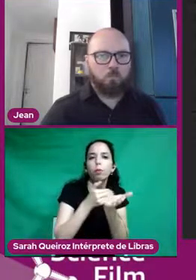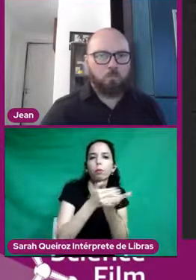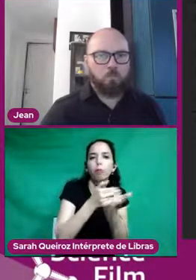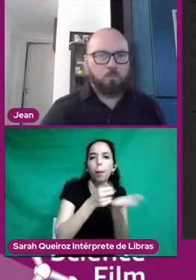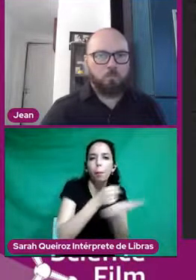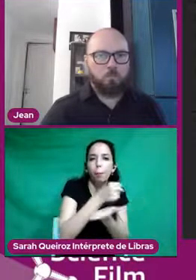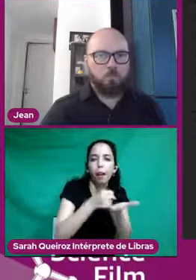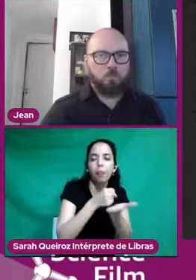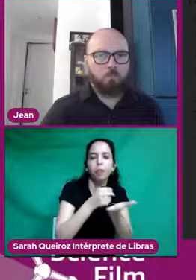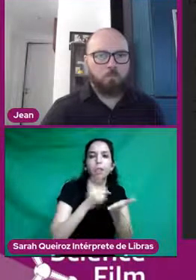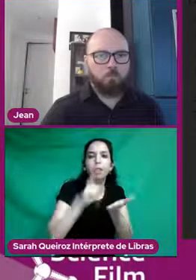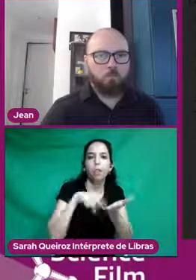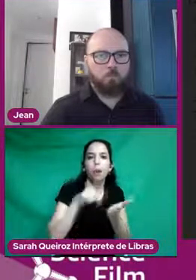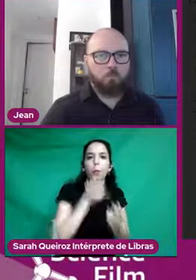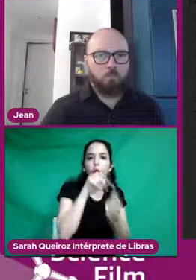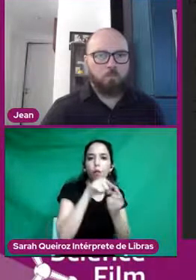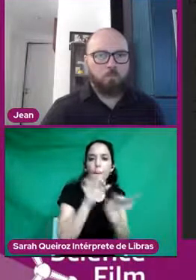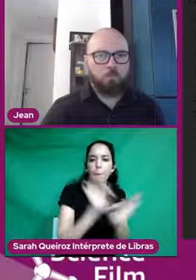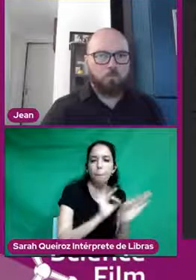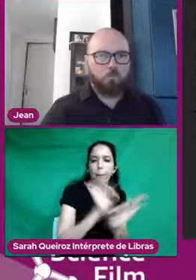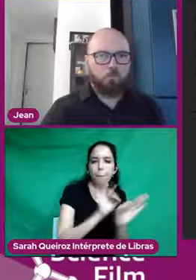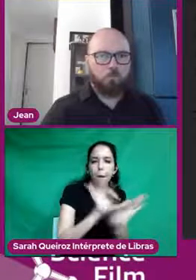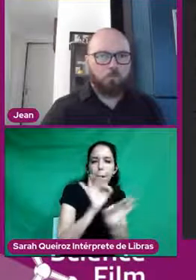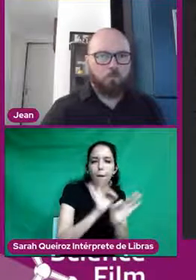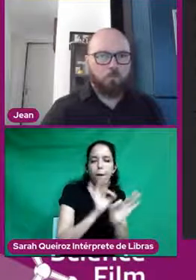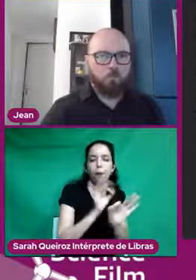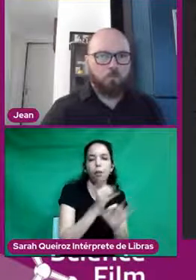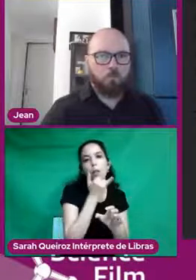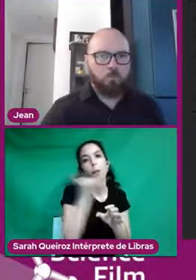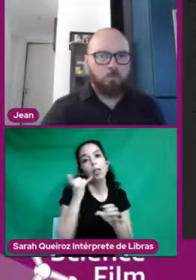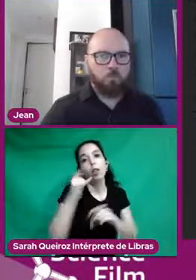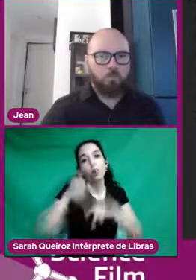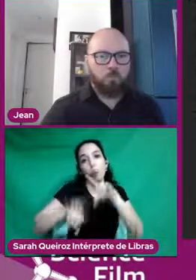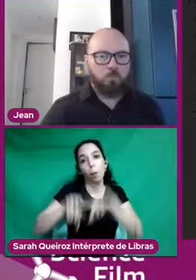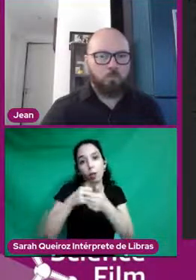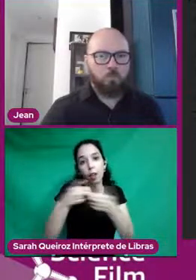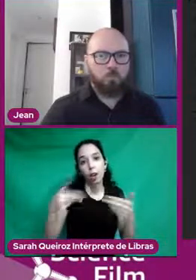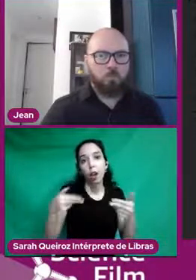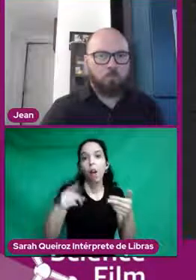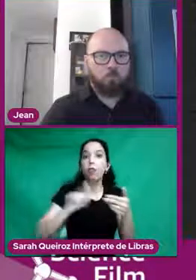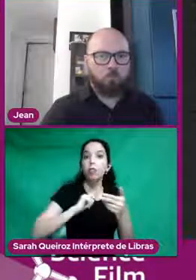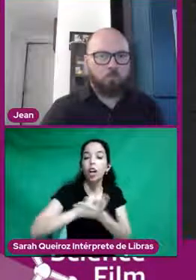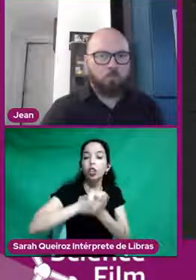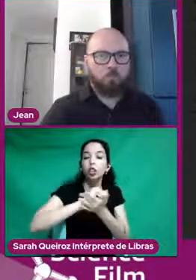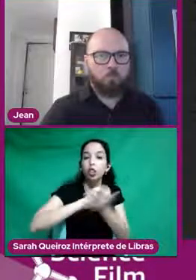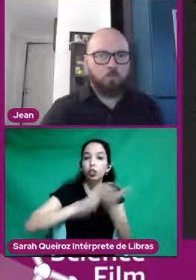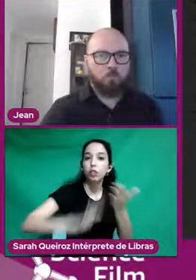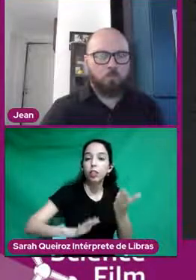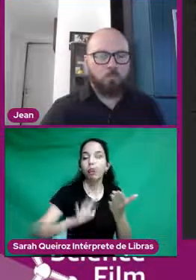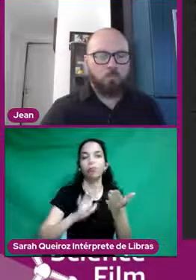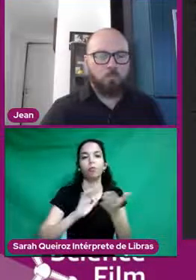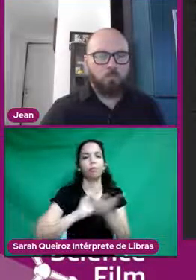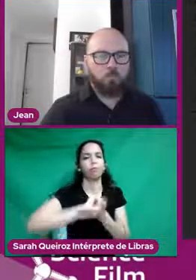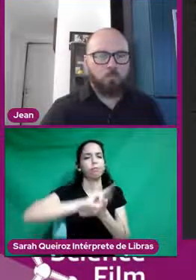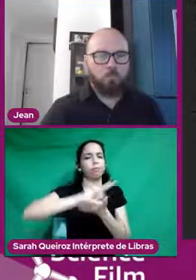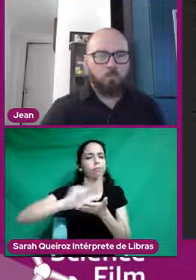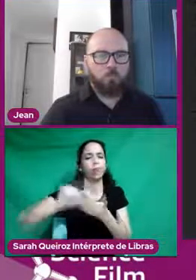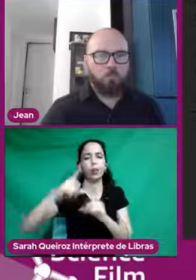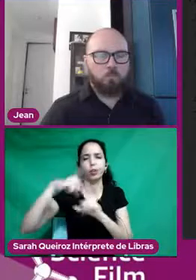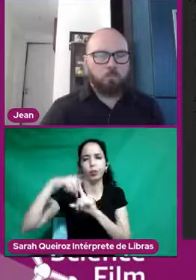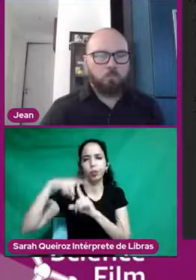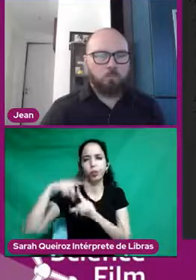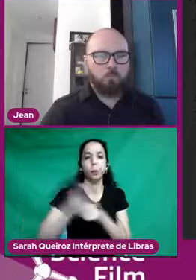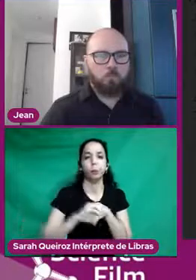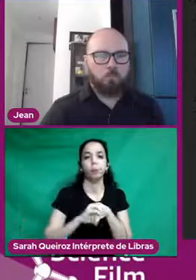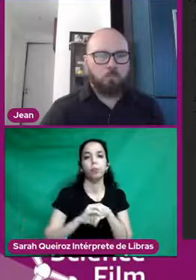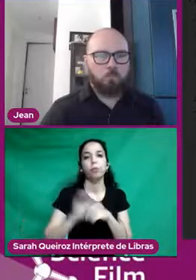Dependendo de cada material vai ter atividades diferentes. Preparatórias ou não. Aí nessa